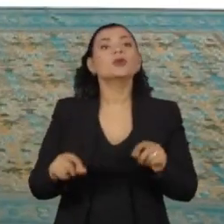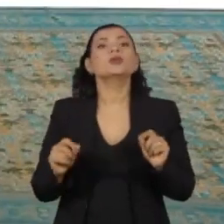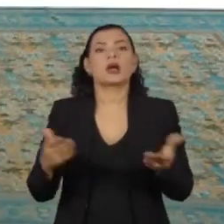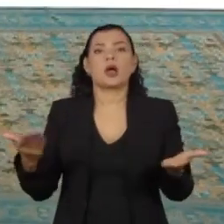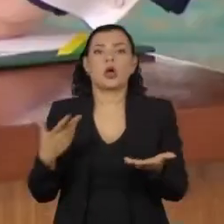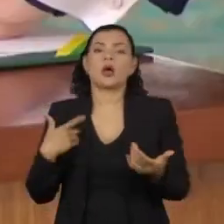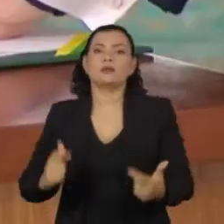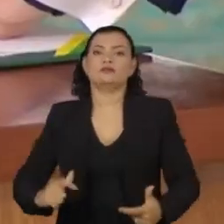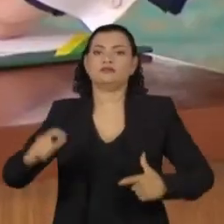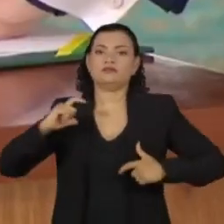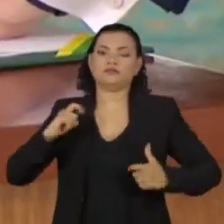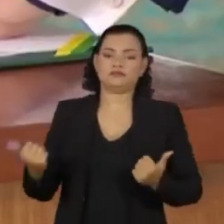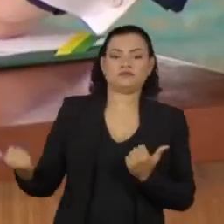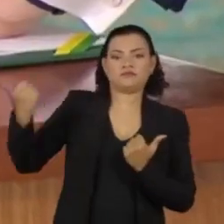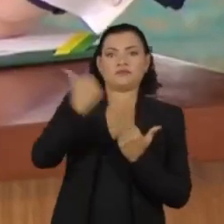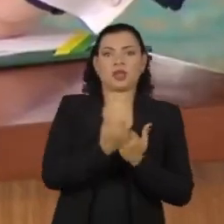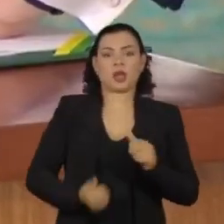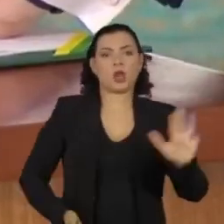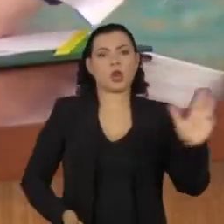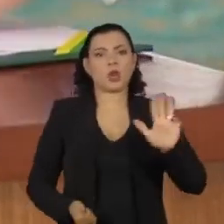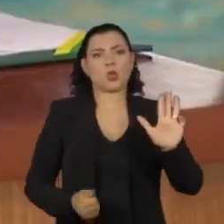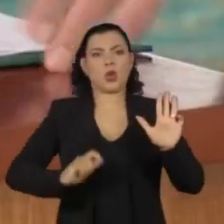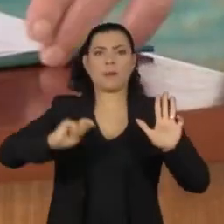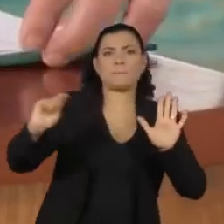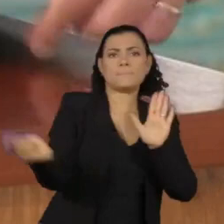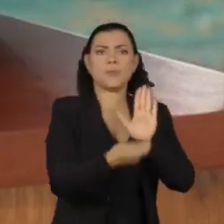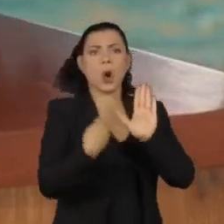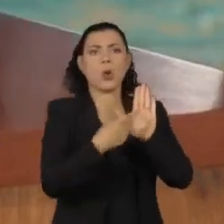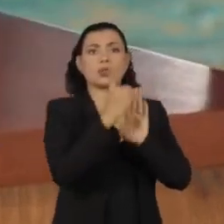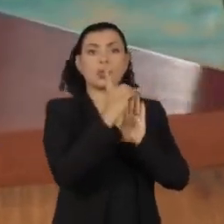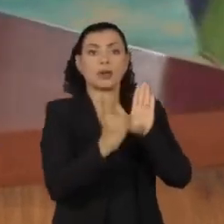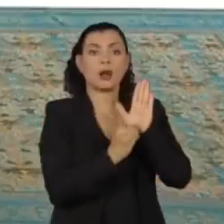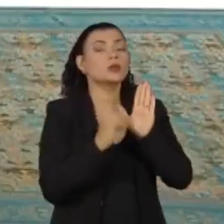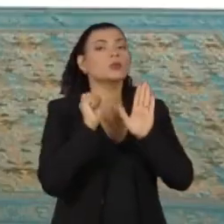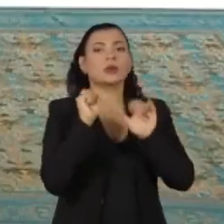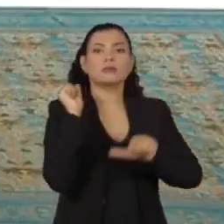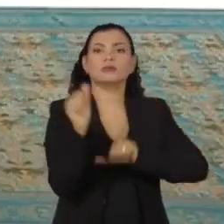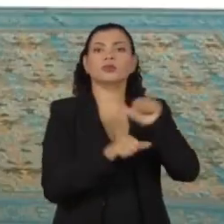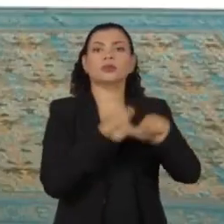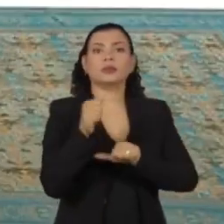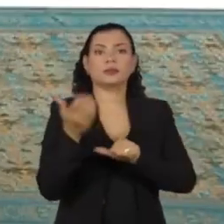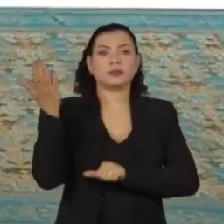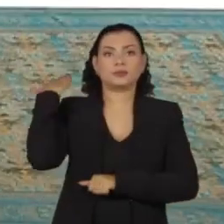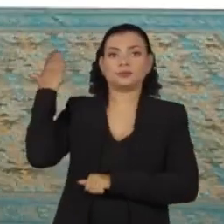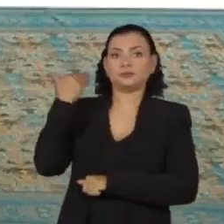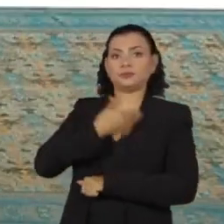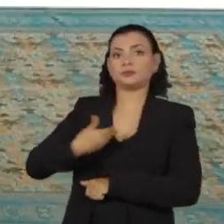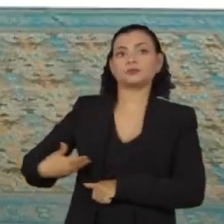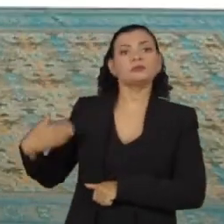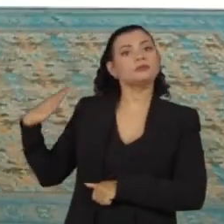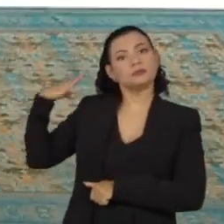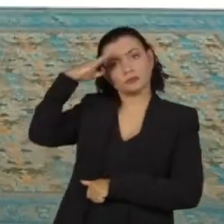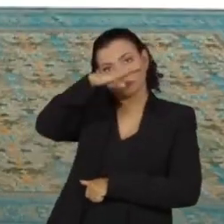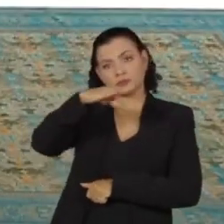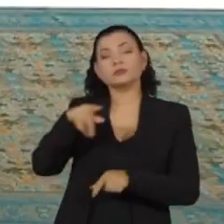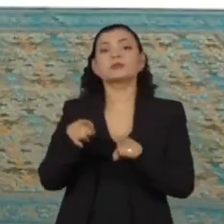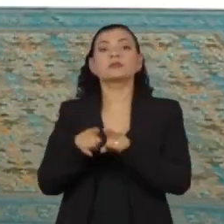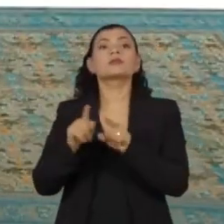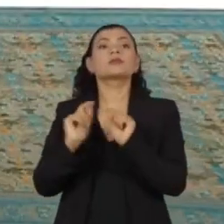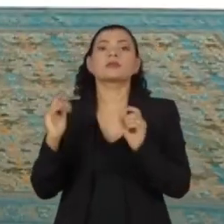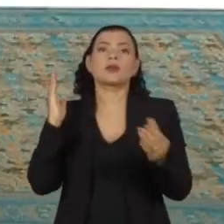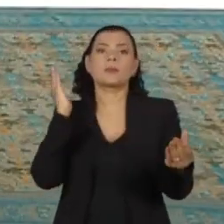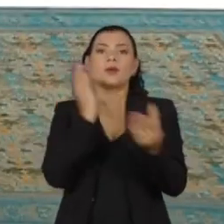cargo, o presidente Lula assinou um decreto revertendo mudanças feitas pelo governo Bolsonaro nos